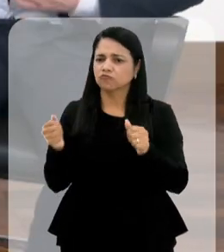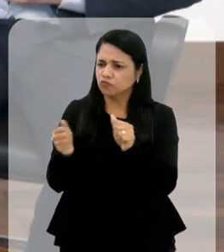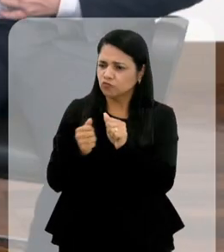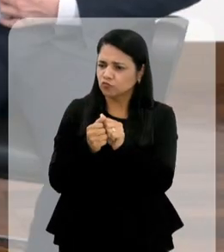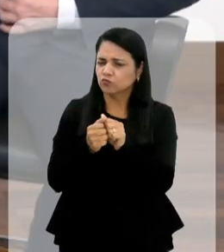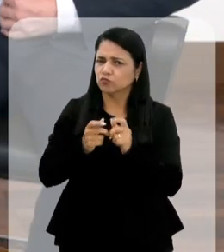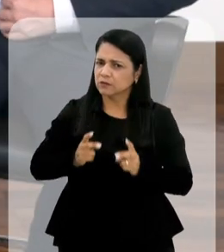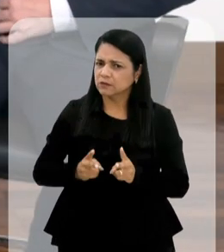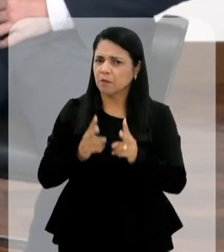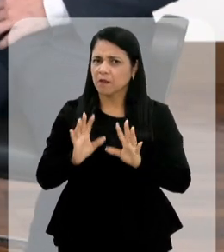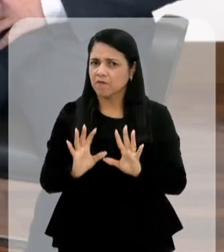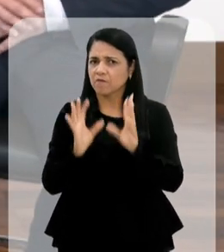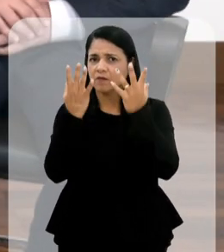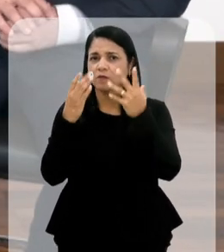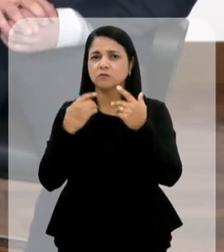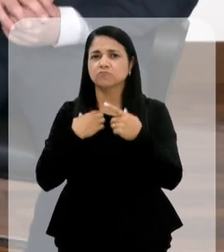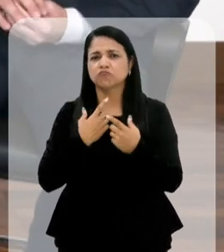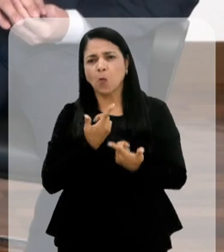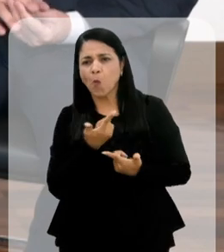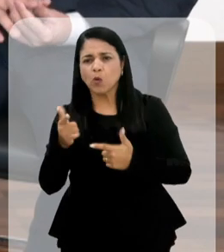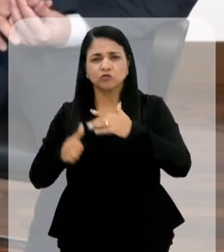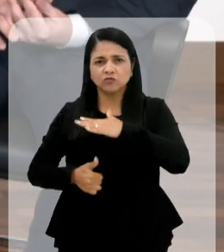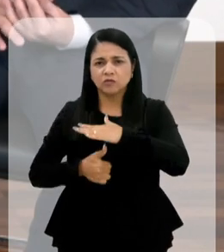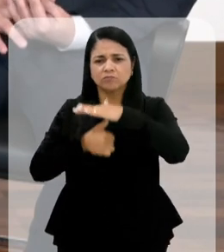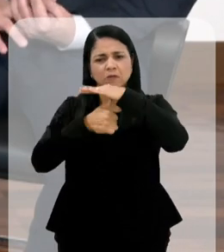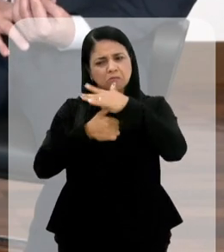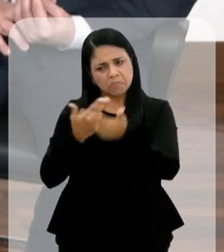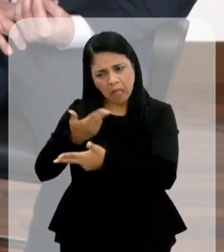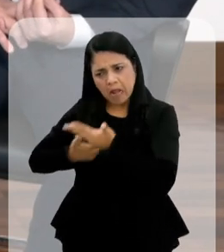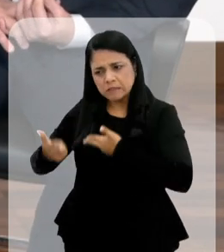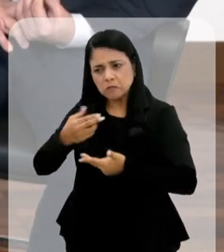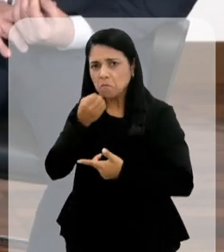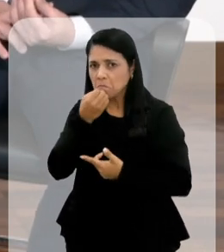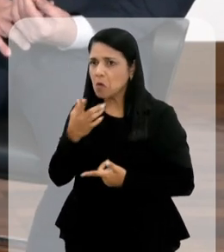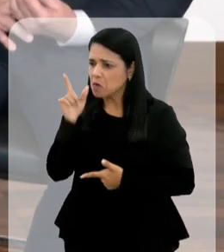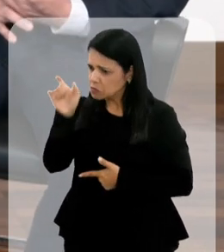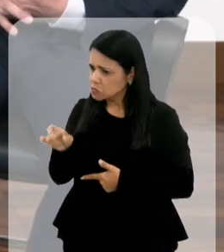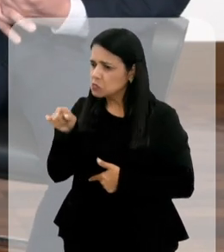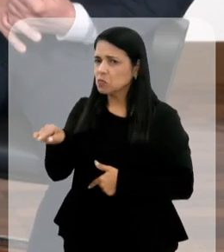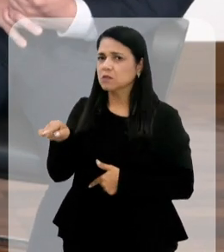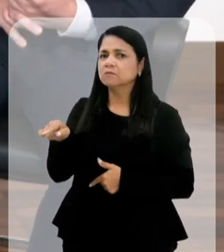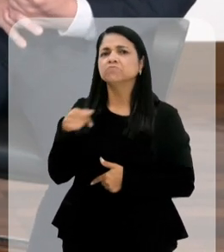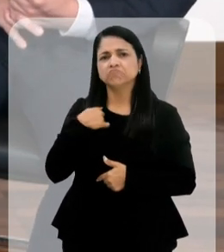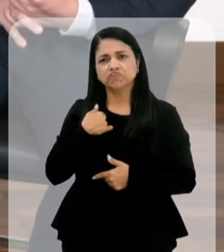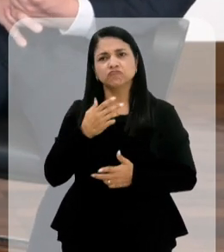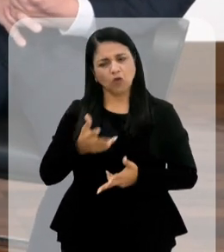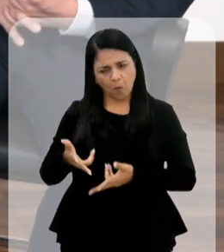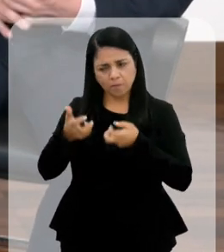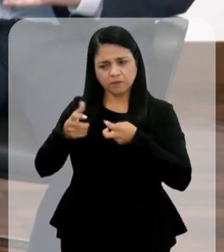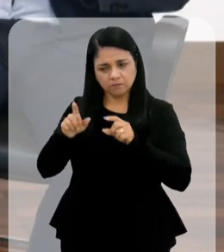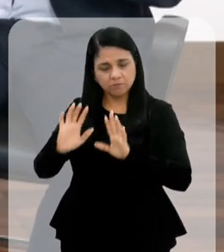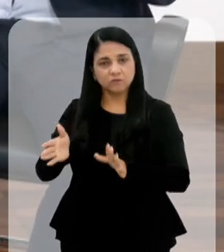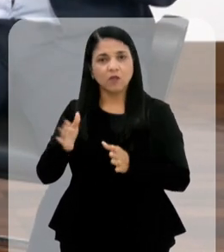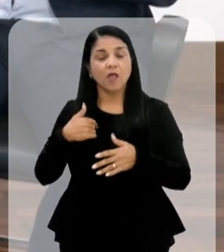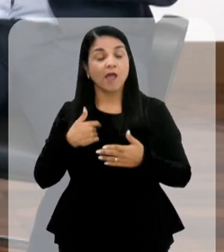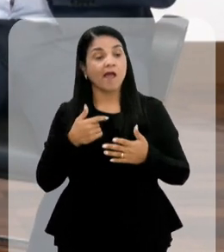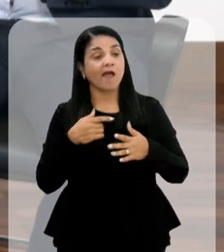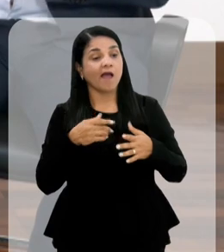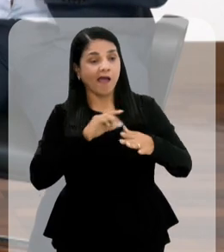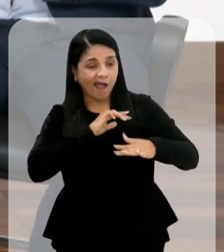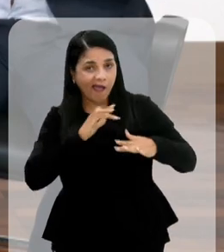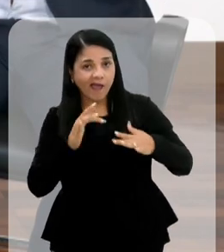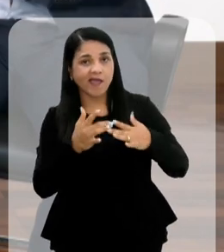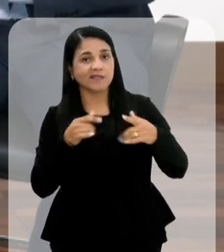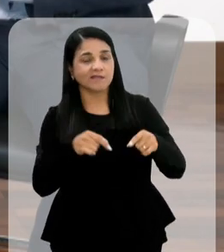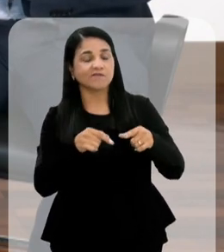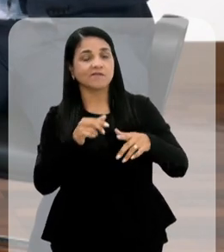estivemos juntos em algum evento, com os outros reitores, eu já observei isso. Sim, é, na verdade, assim, eu acho que essa questão da rede